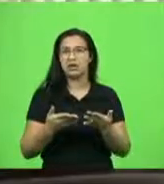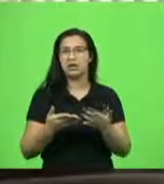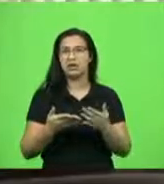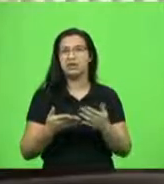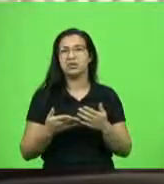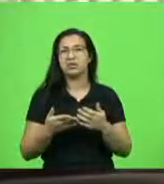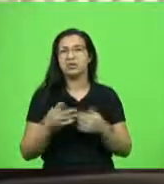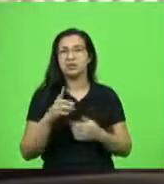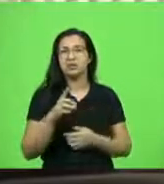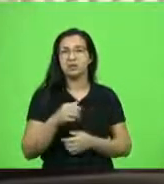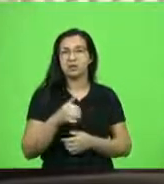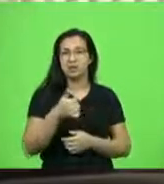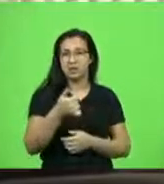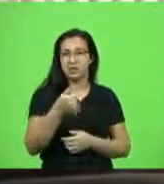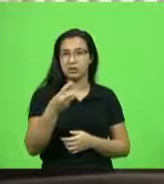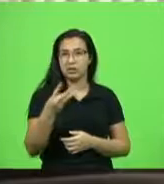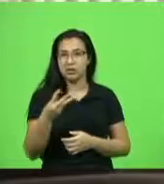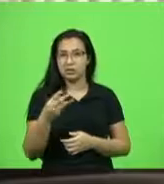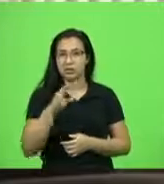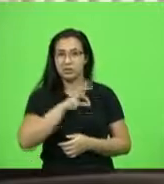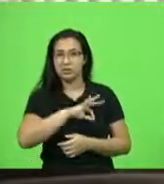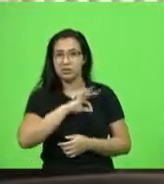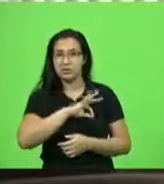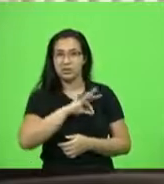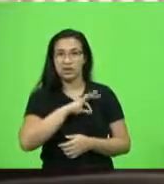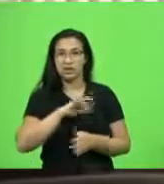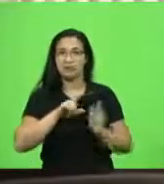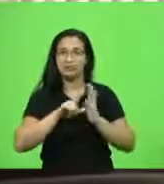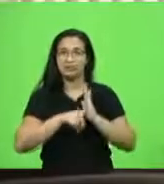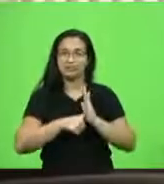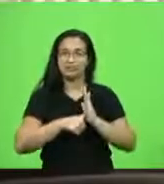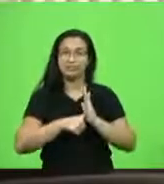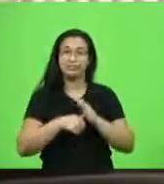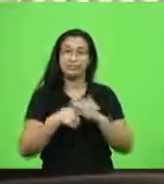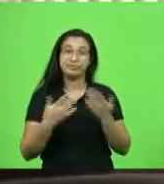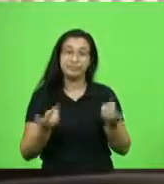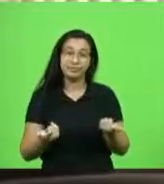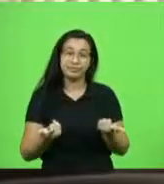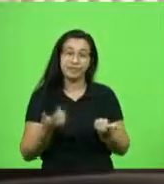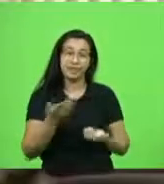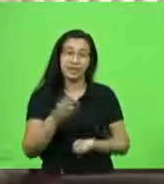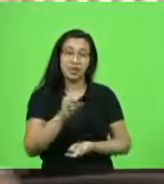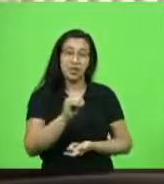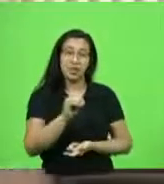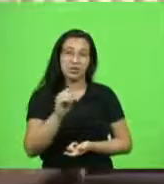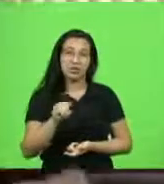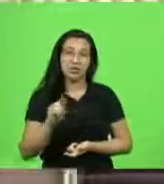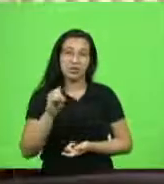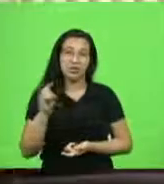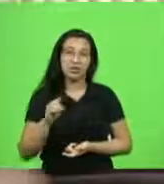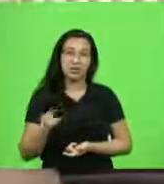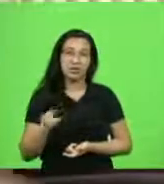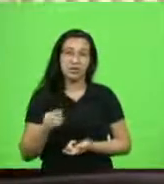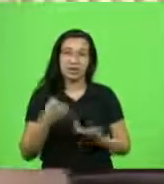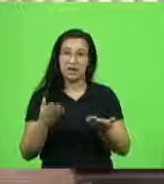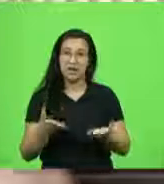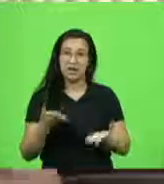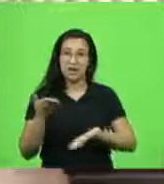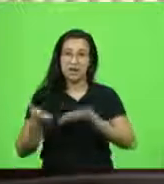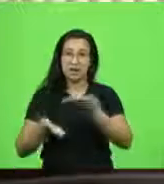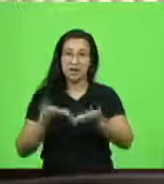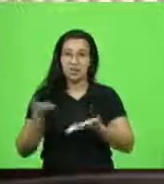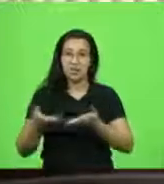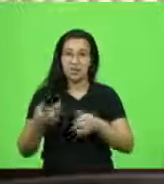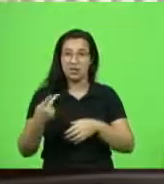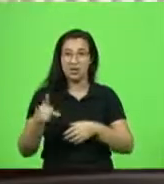décimo terceiro alguns atrasados, ou seja, a OZZ, essa empresa, não trata bem os seus